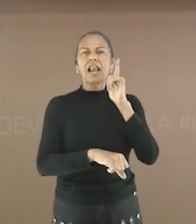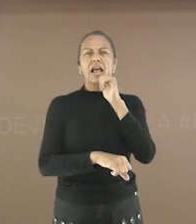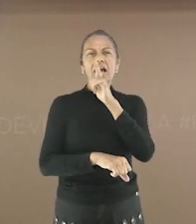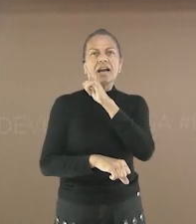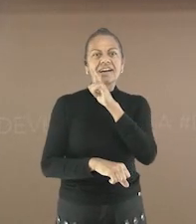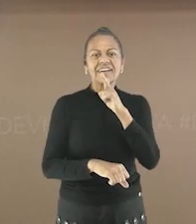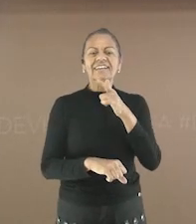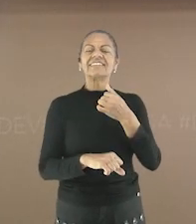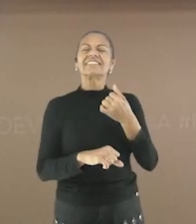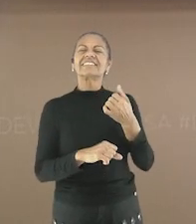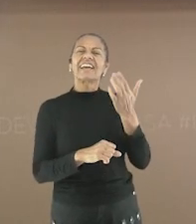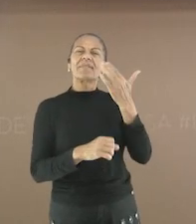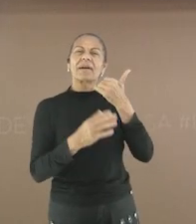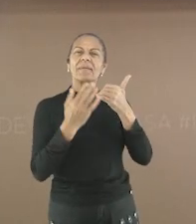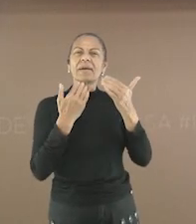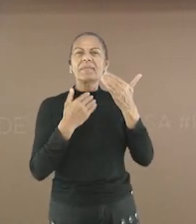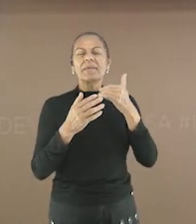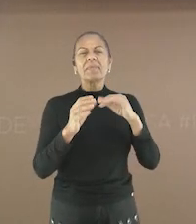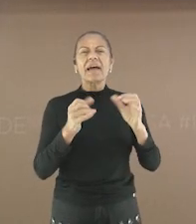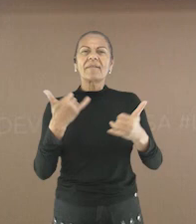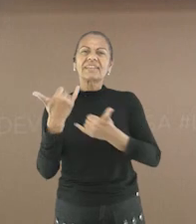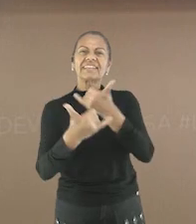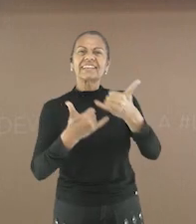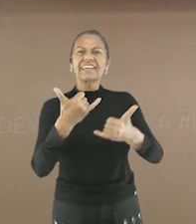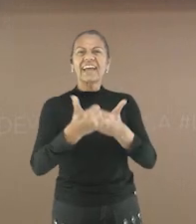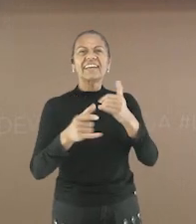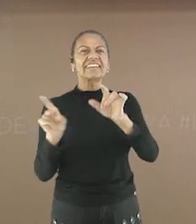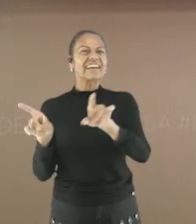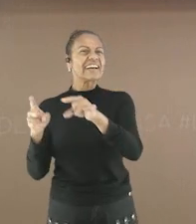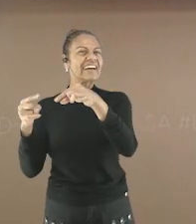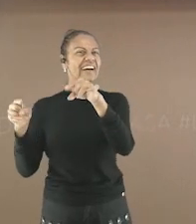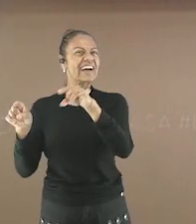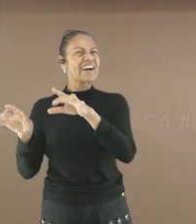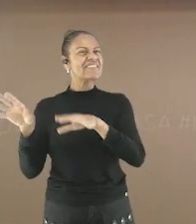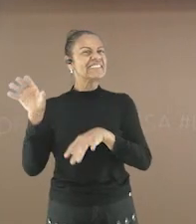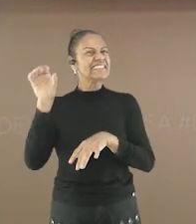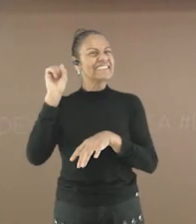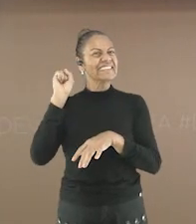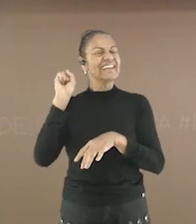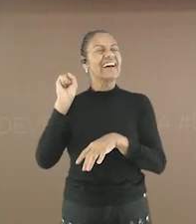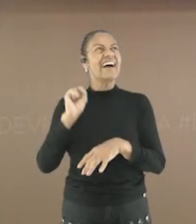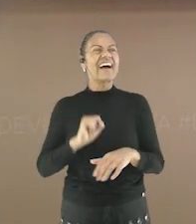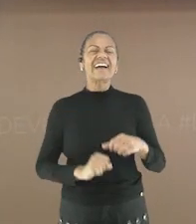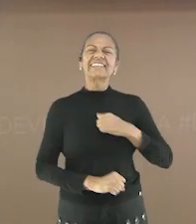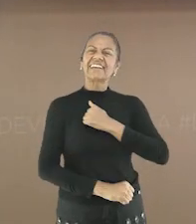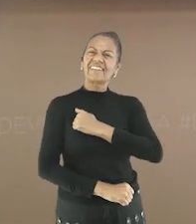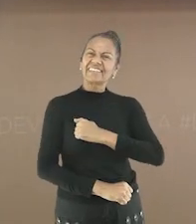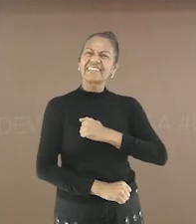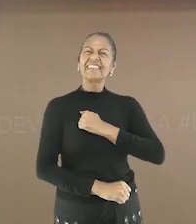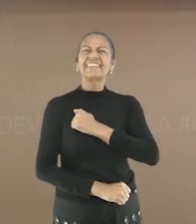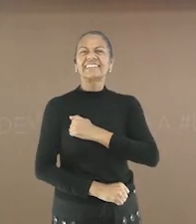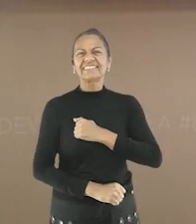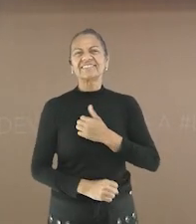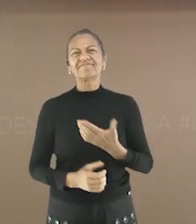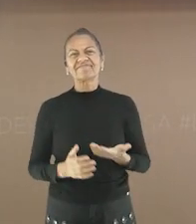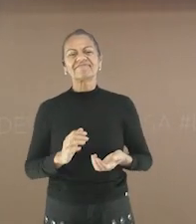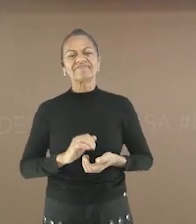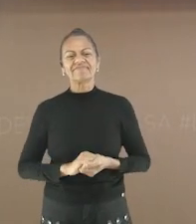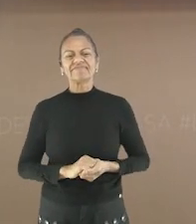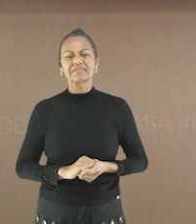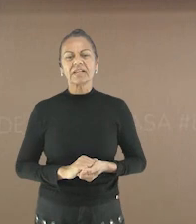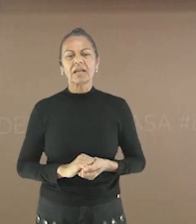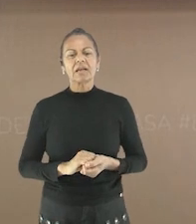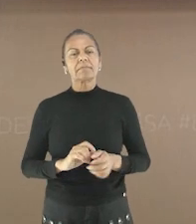recreio Eram colocadas músicas para nos alegrarmos Enquanto lanchávamos e brincavamos Era muito bom! Me deu